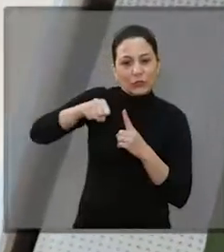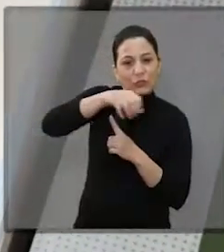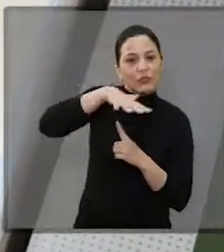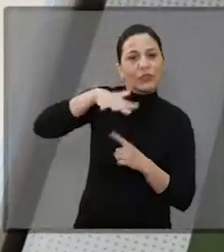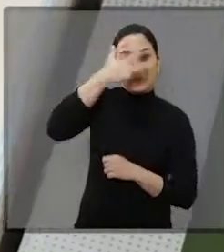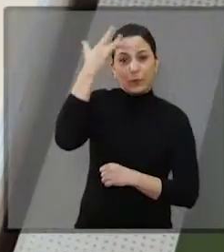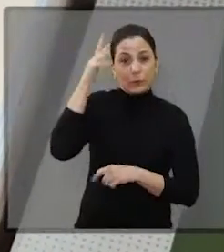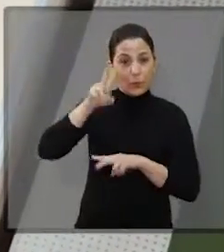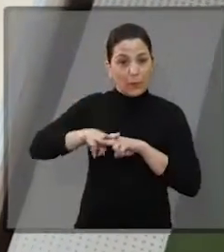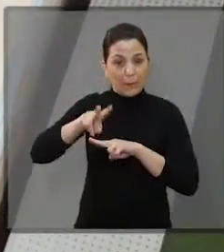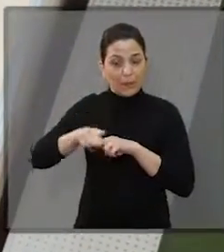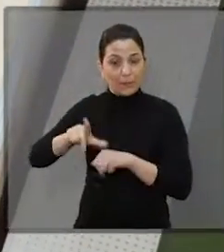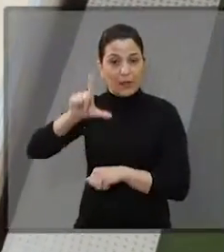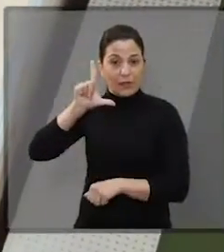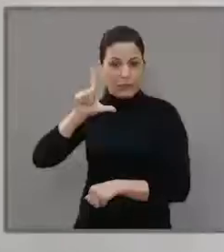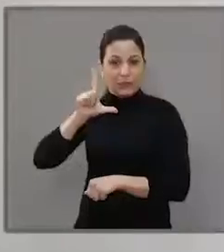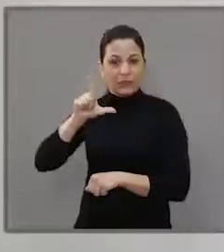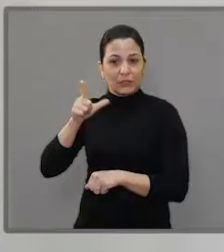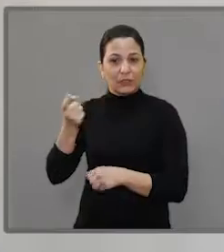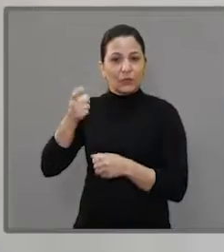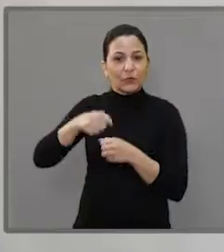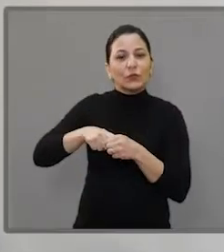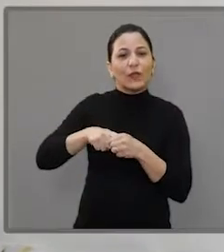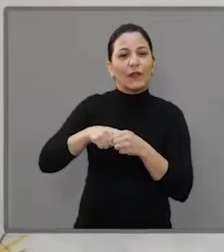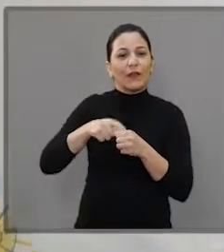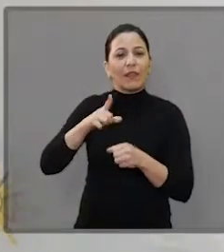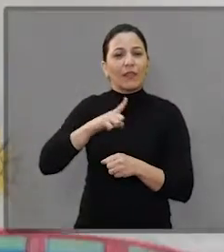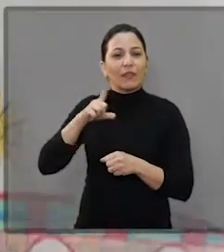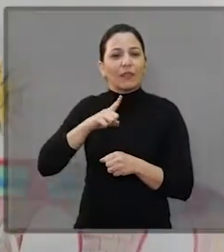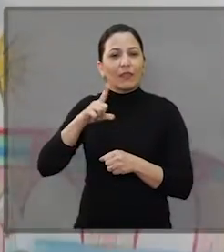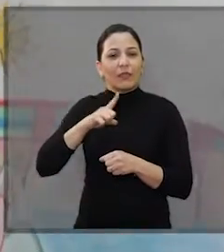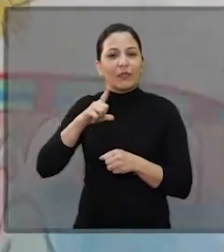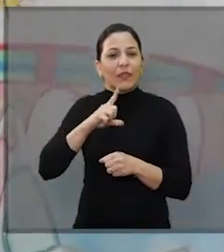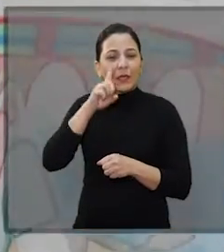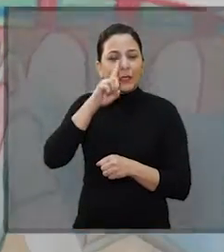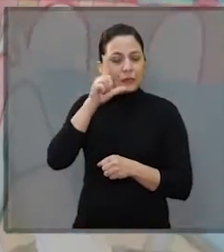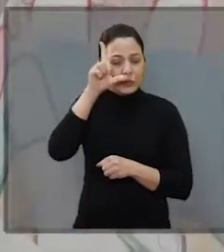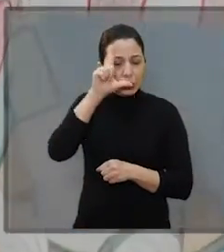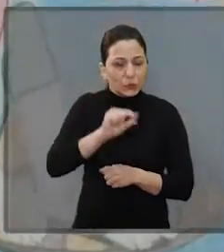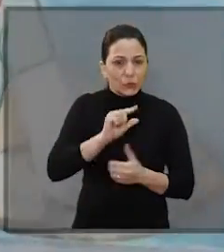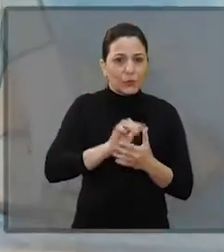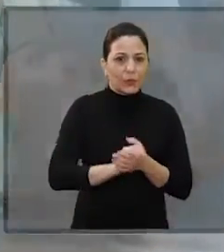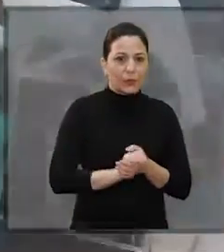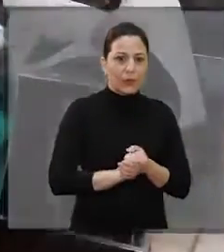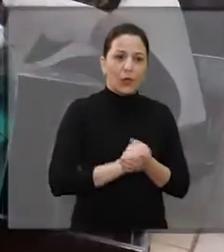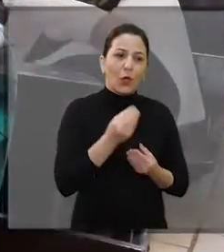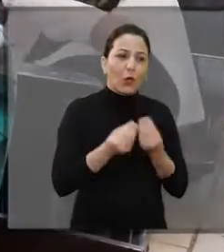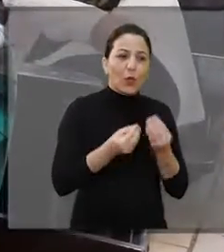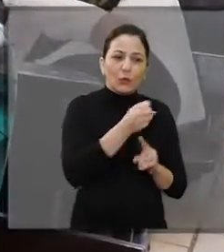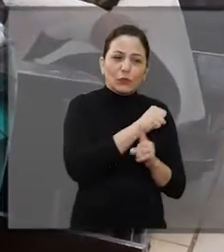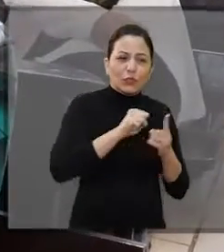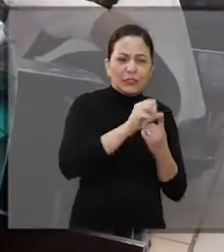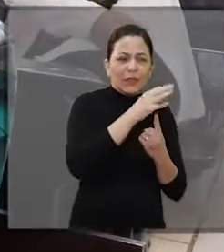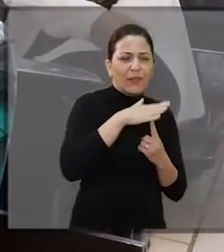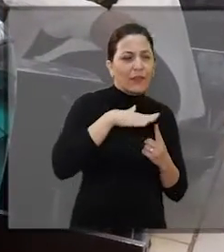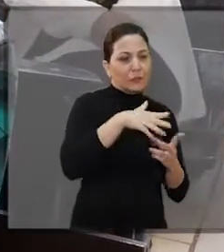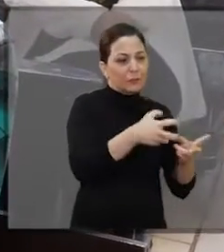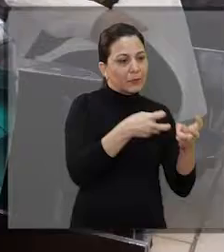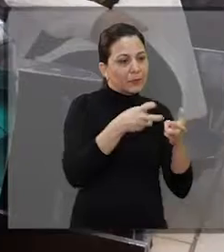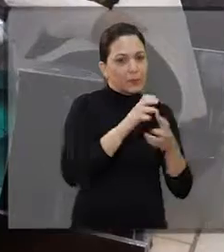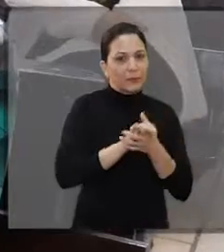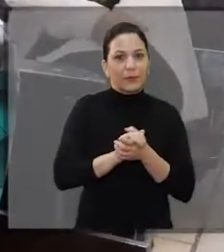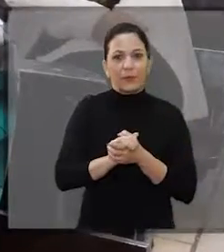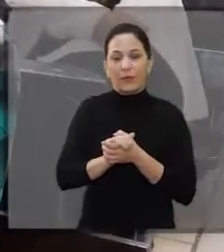reintegração dessas pessoas à própria sociedade com o mínimo de risco possível. Diminui a resistência da sociedade?